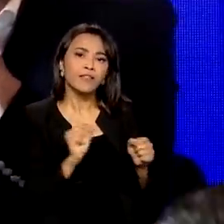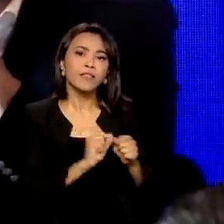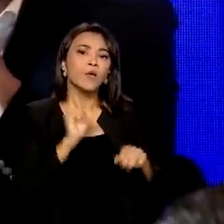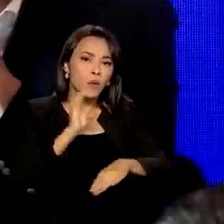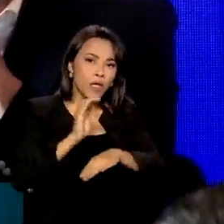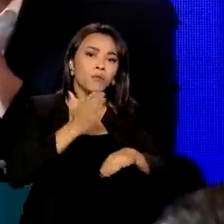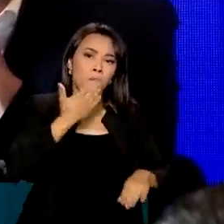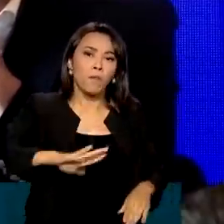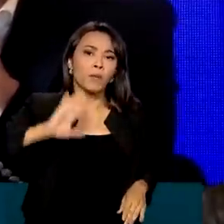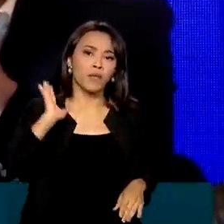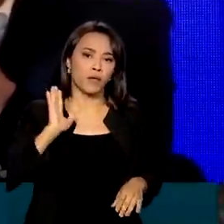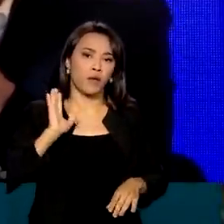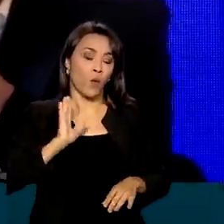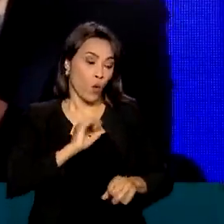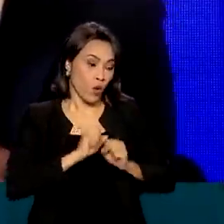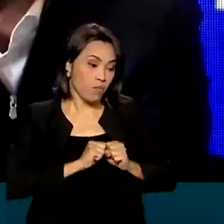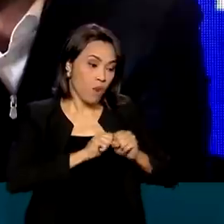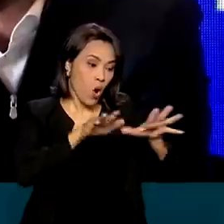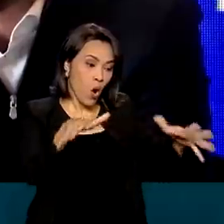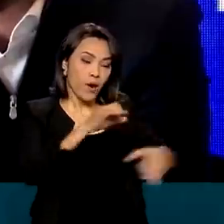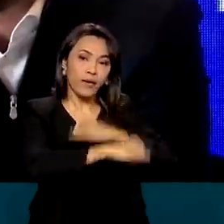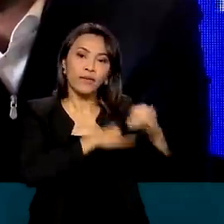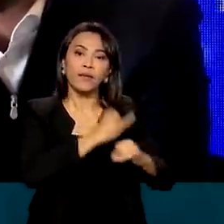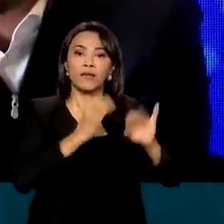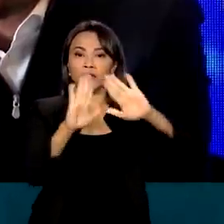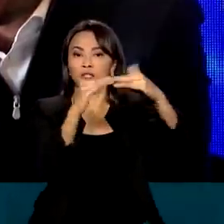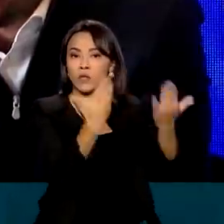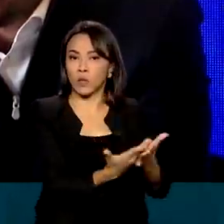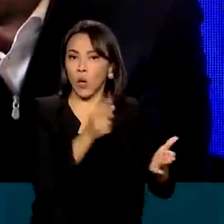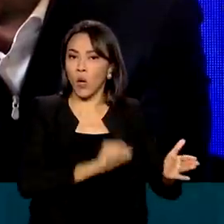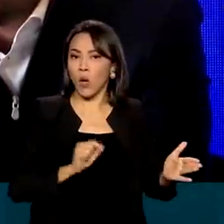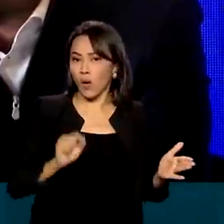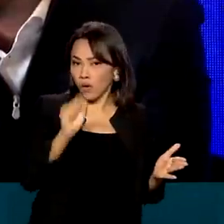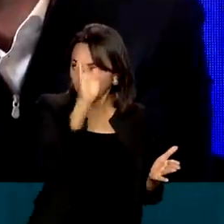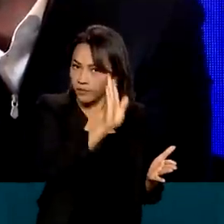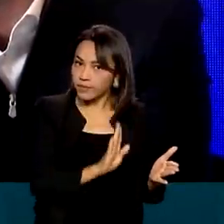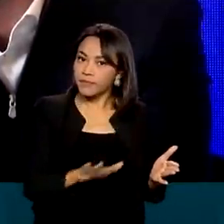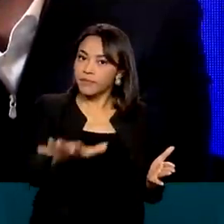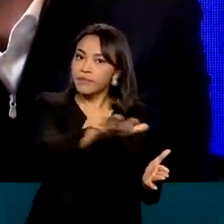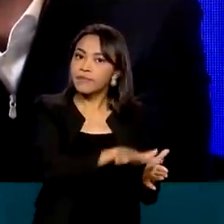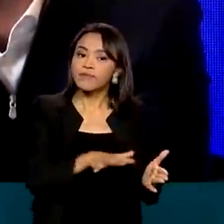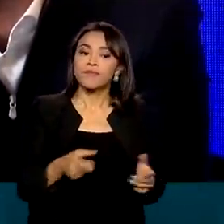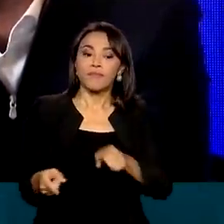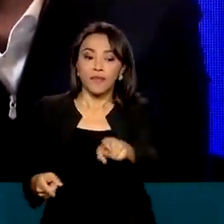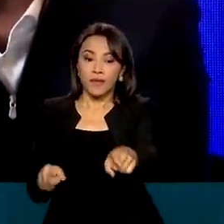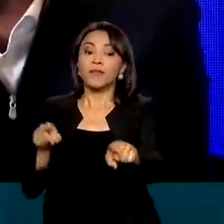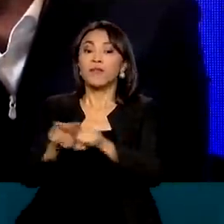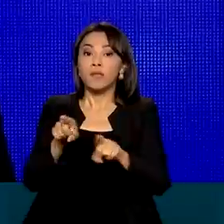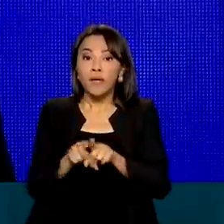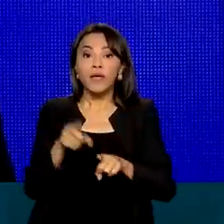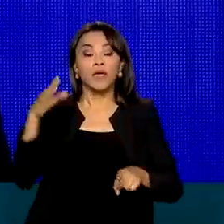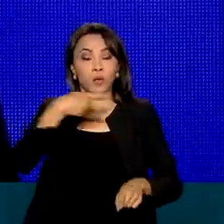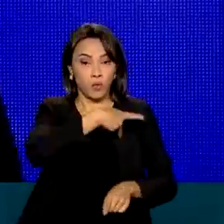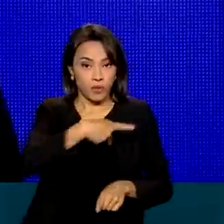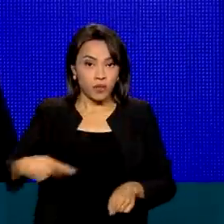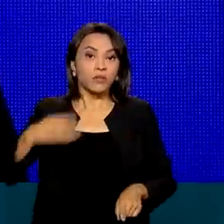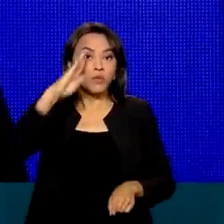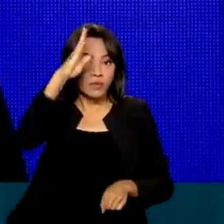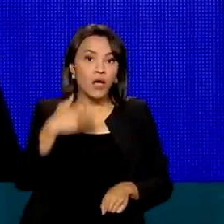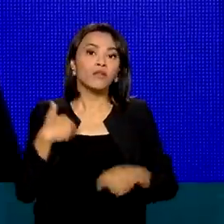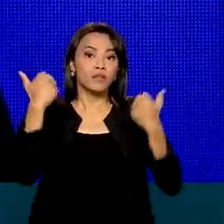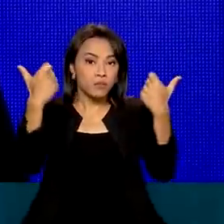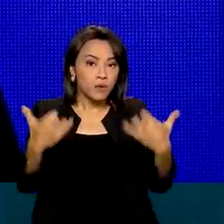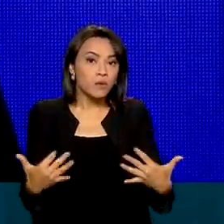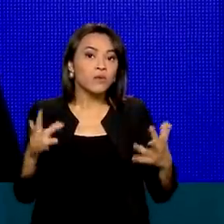conectar escolas e proteção do meio ambiente. O presidente Jair Bolsonaro destacou o papel ambiental da chegada da nova rede ao